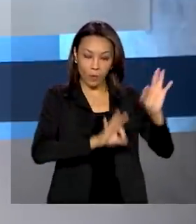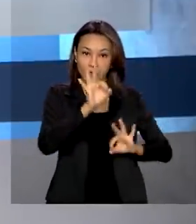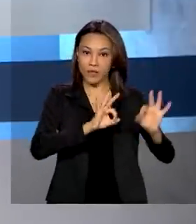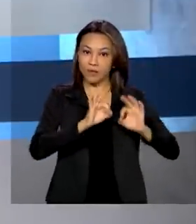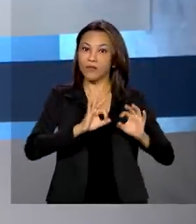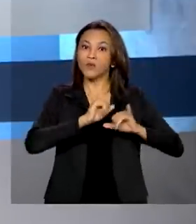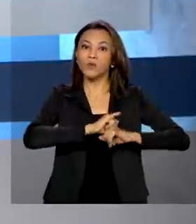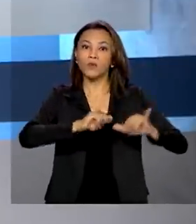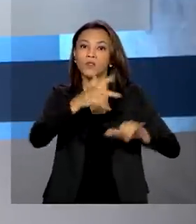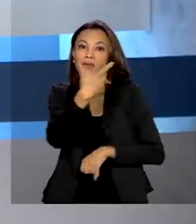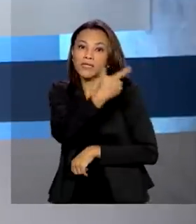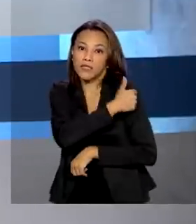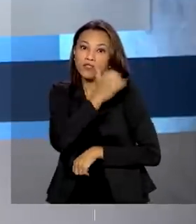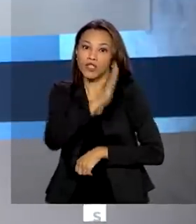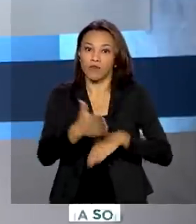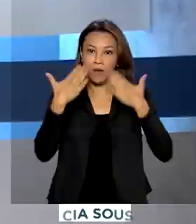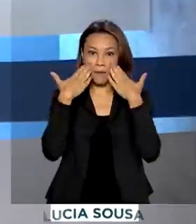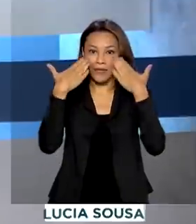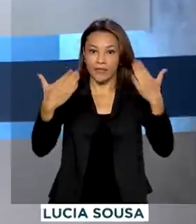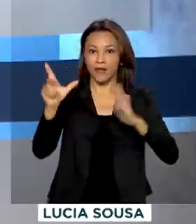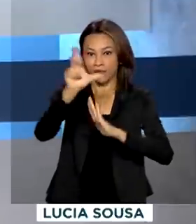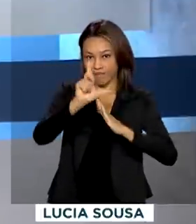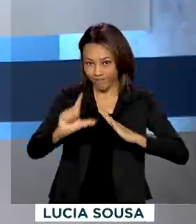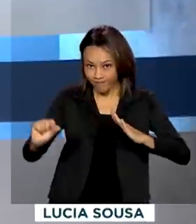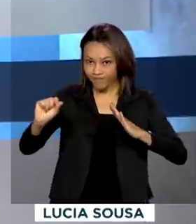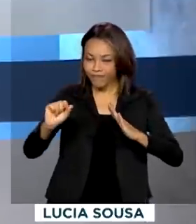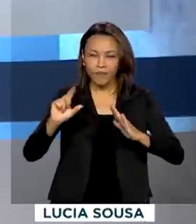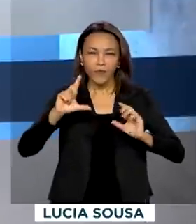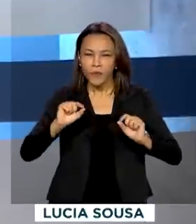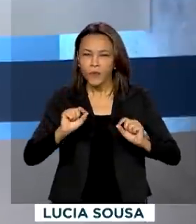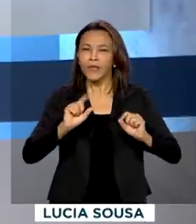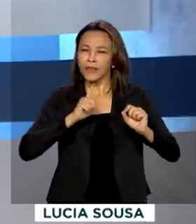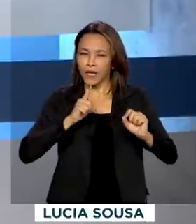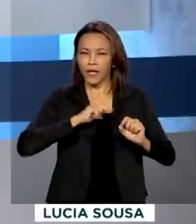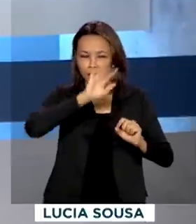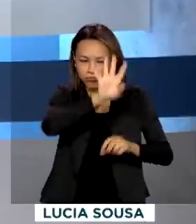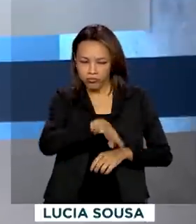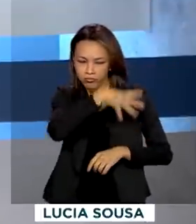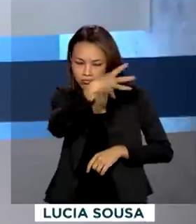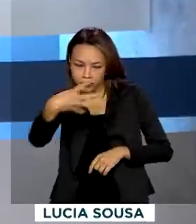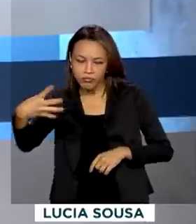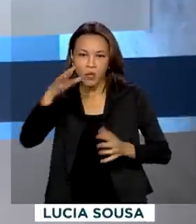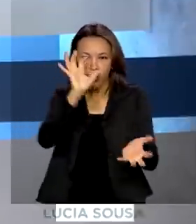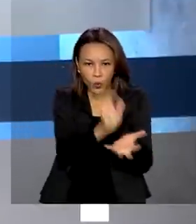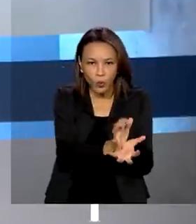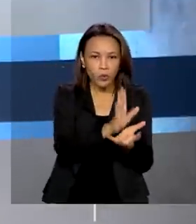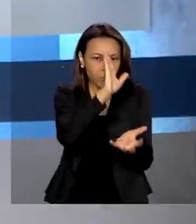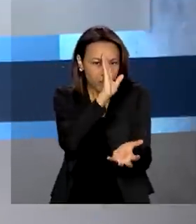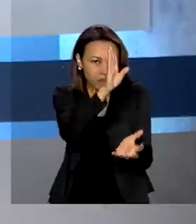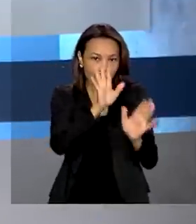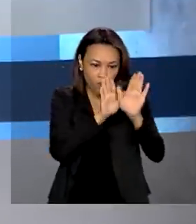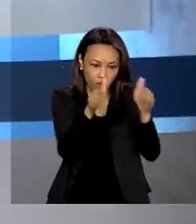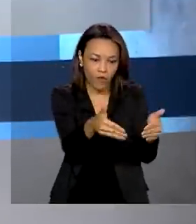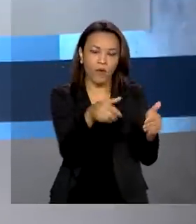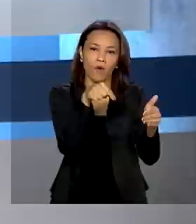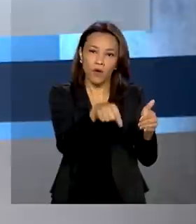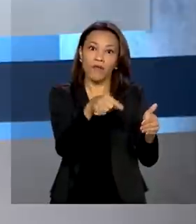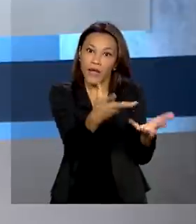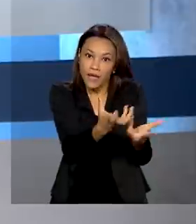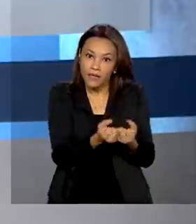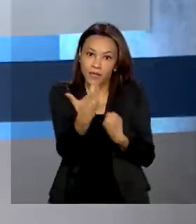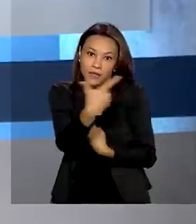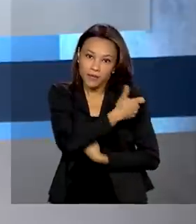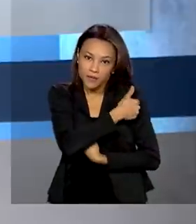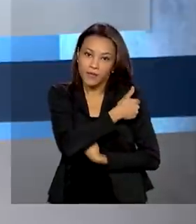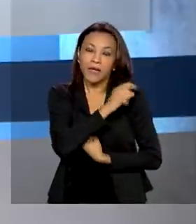a Covid-19 foi apresentado no Palácio do Planalto. Além de estabelecer um cronograma de grupos prioritários que vão receber a imunização, ficou